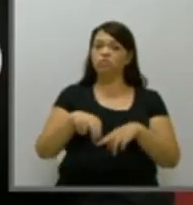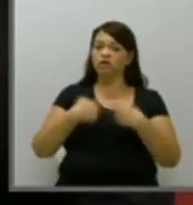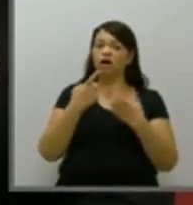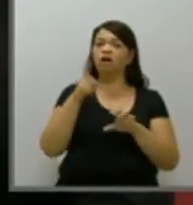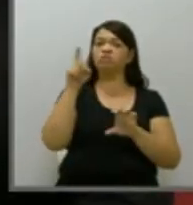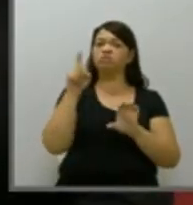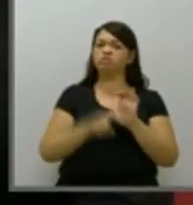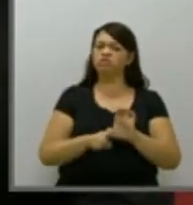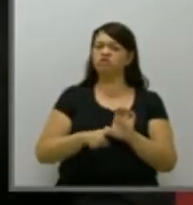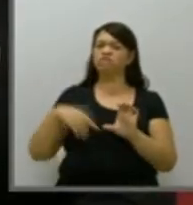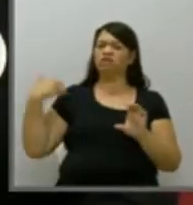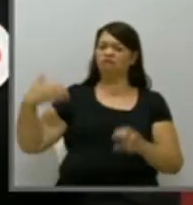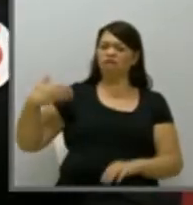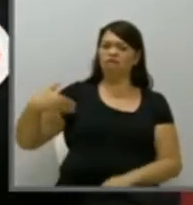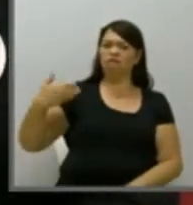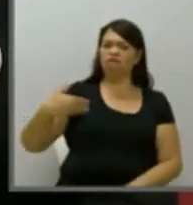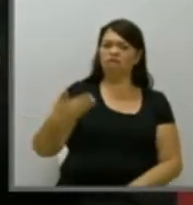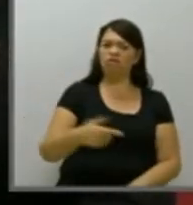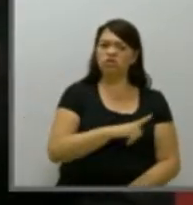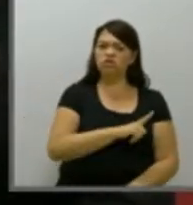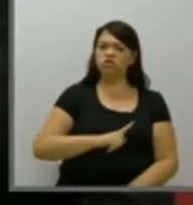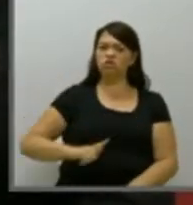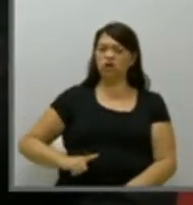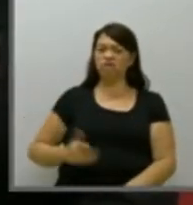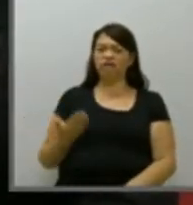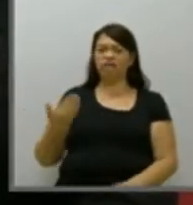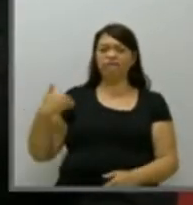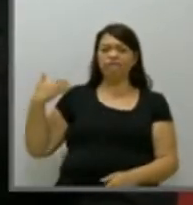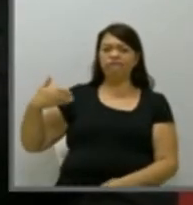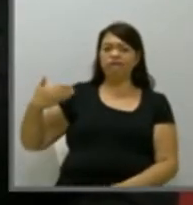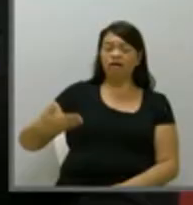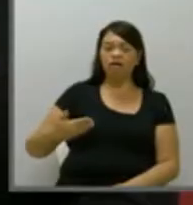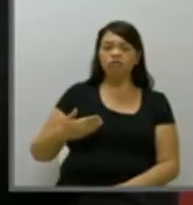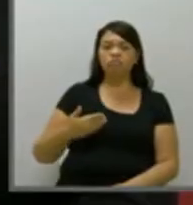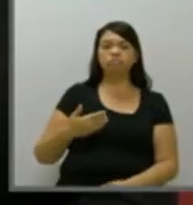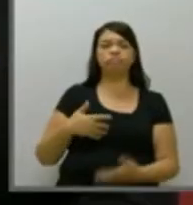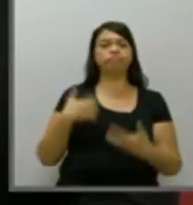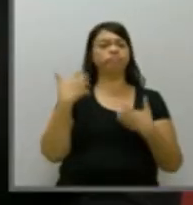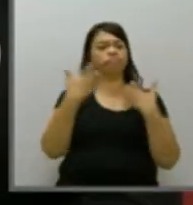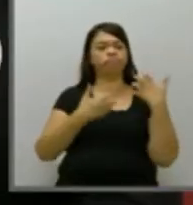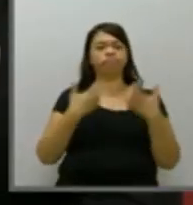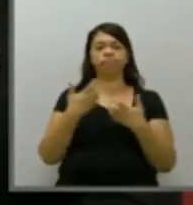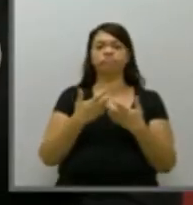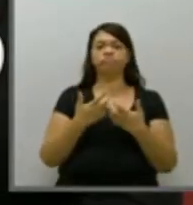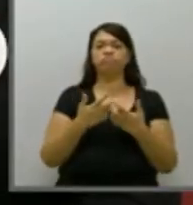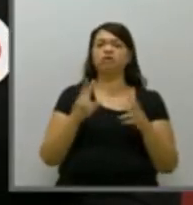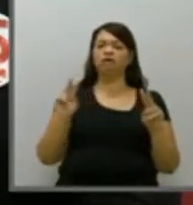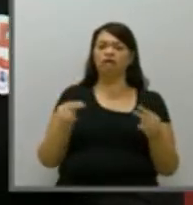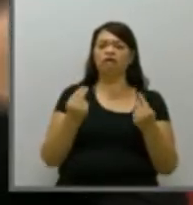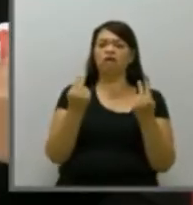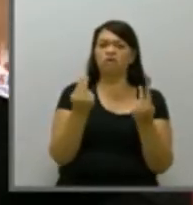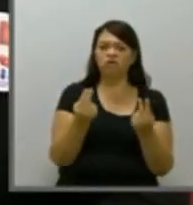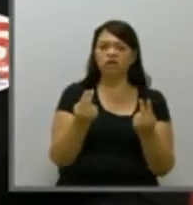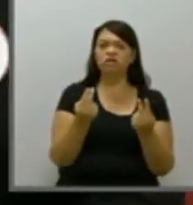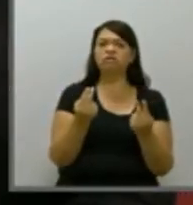sistemático dos governos que a antecederam, chegando a assinar e reconhecer uma dívida da CE, a qual a